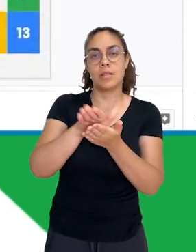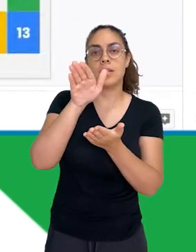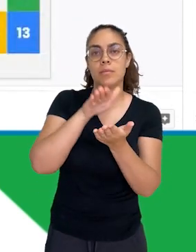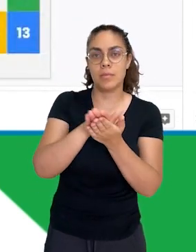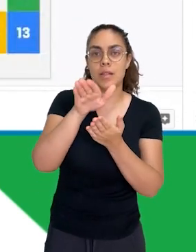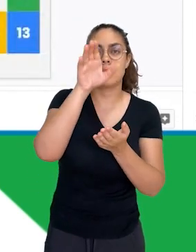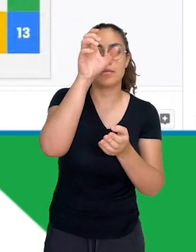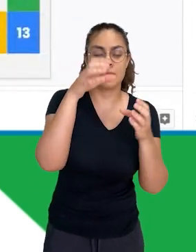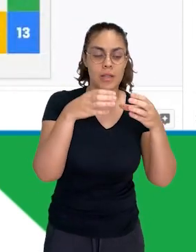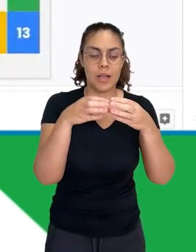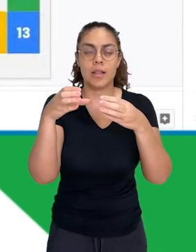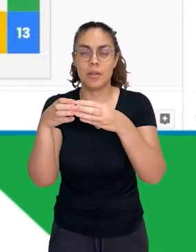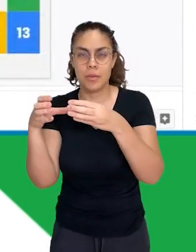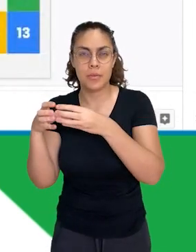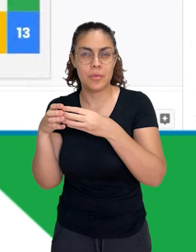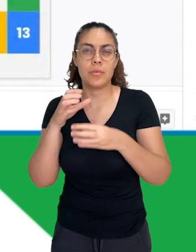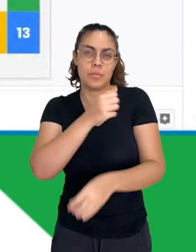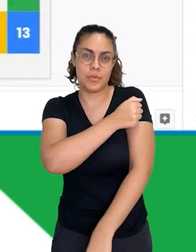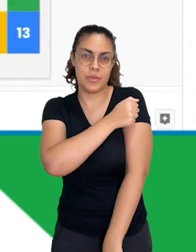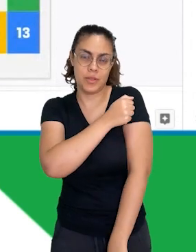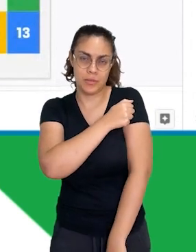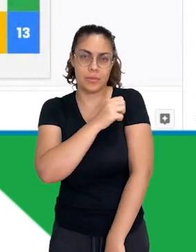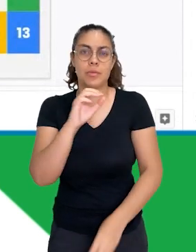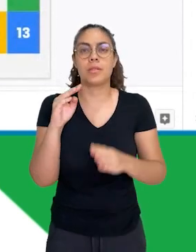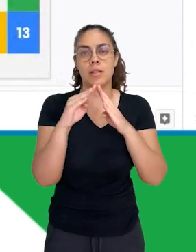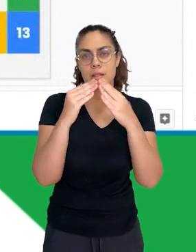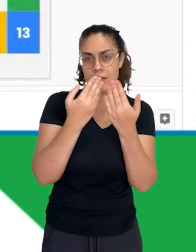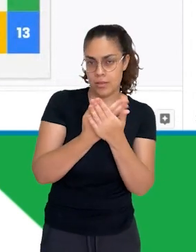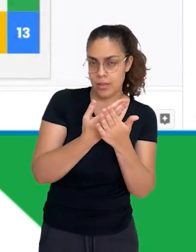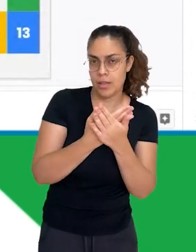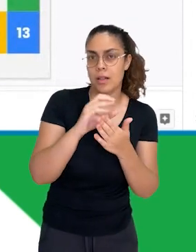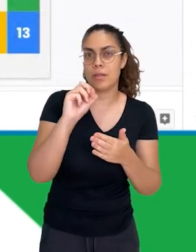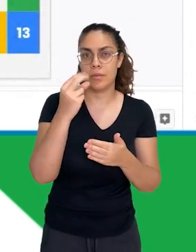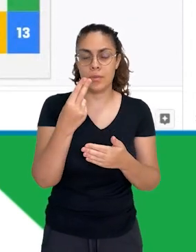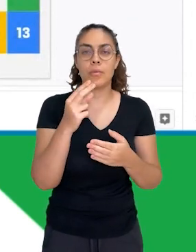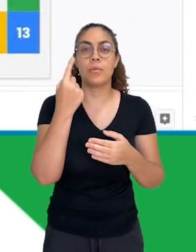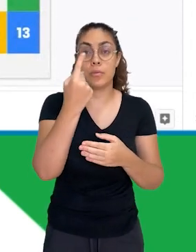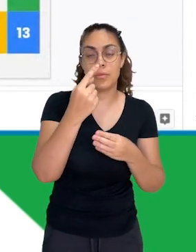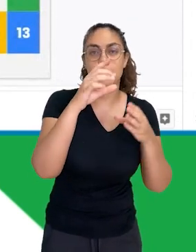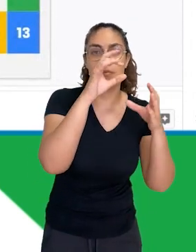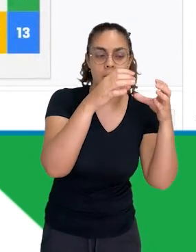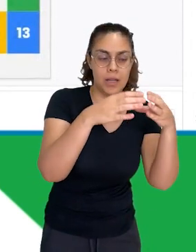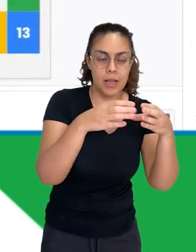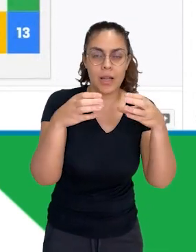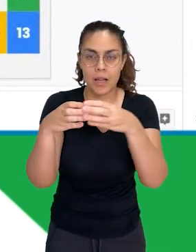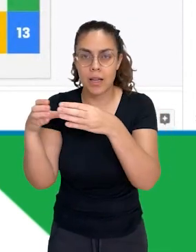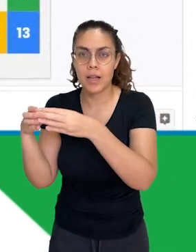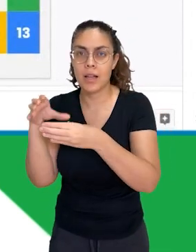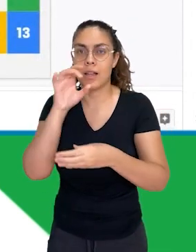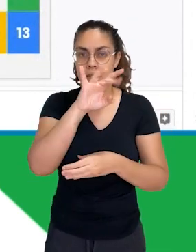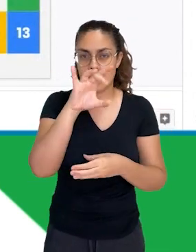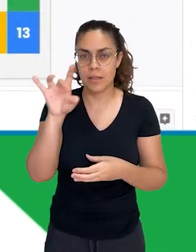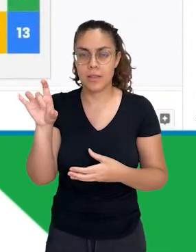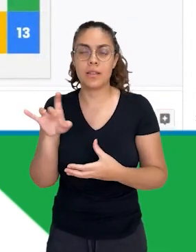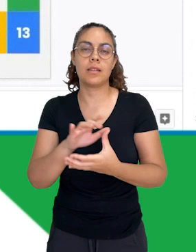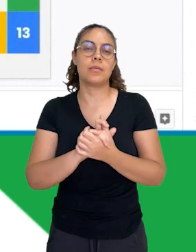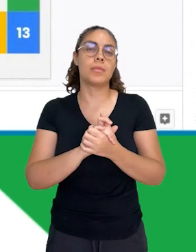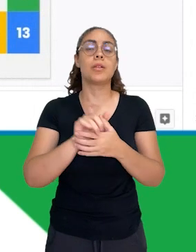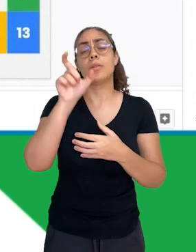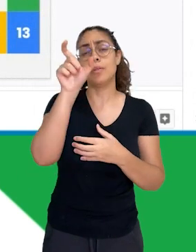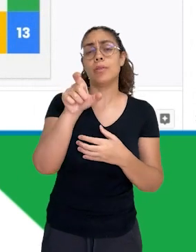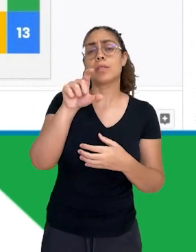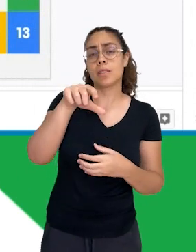repente, um para cada grupo de alunos da sala de aula ou, de repente, um para cada equipe. Enfim, professor, é você que vai determinar,